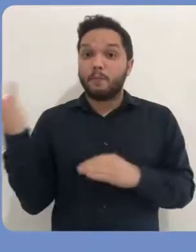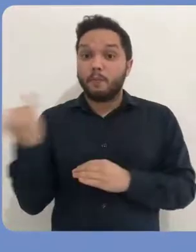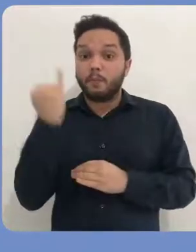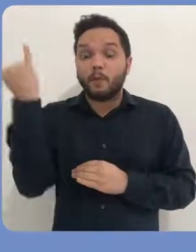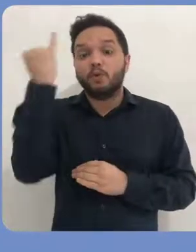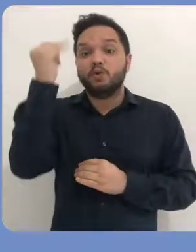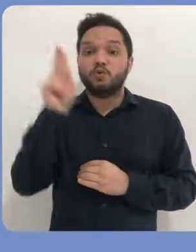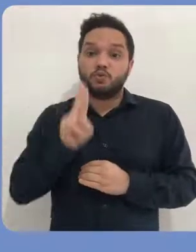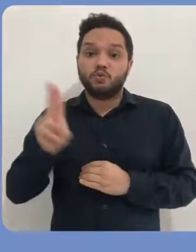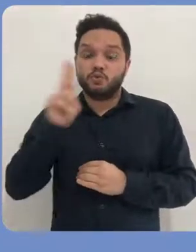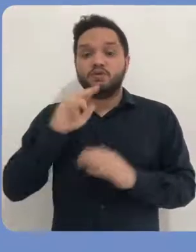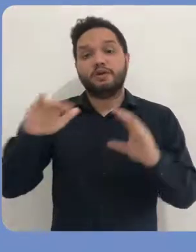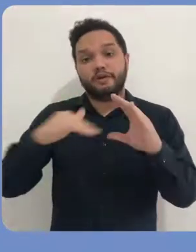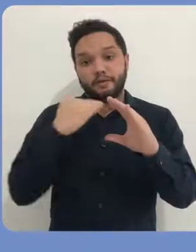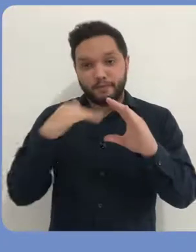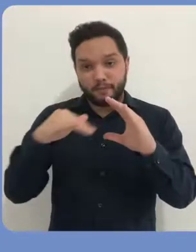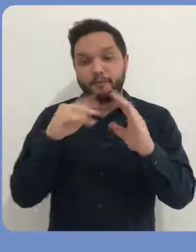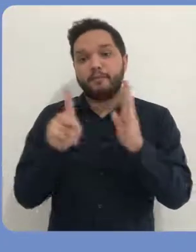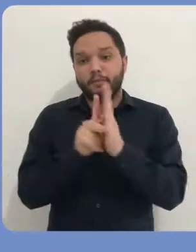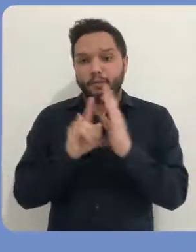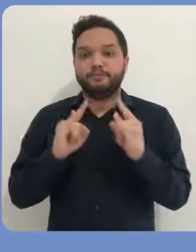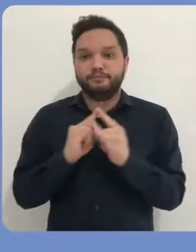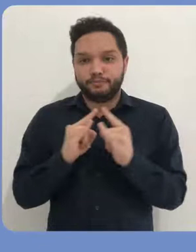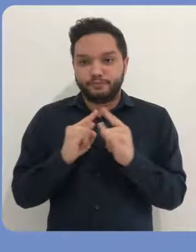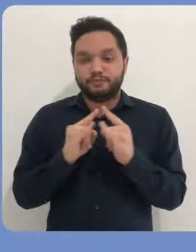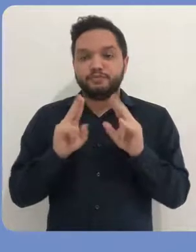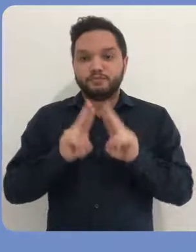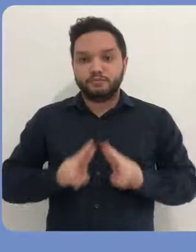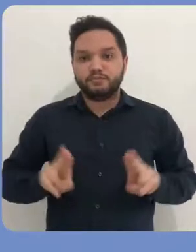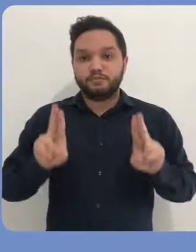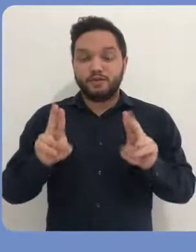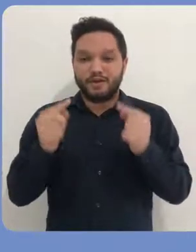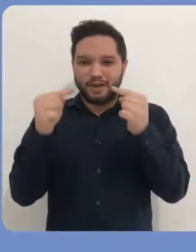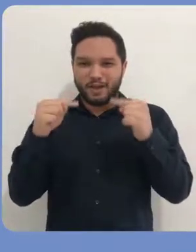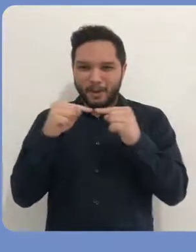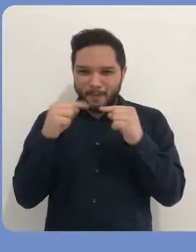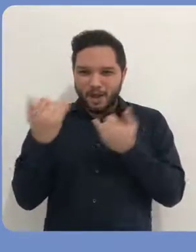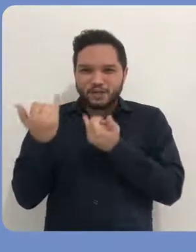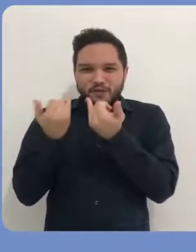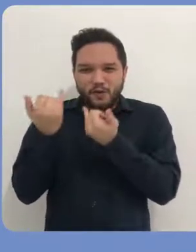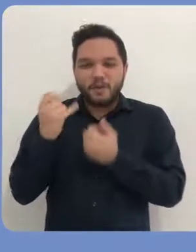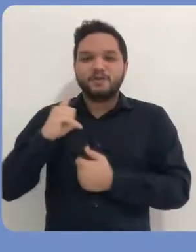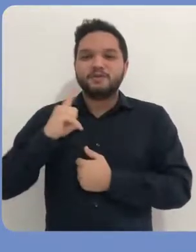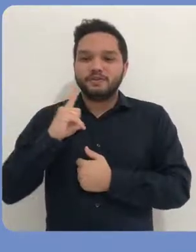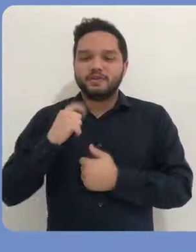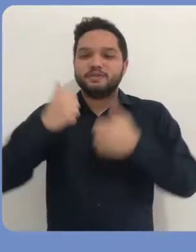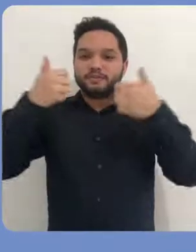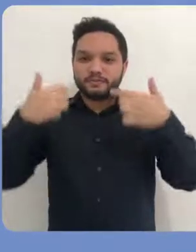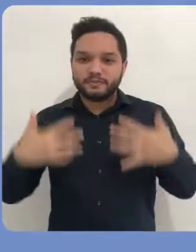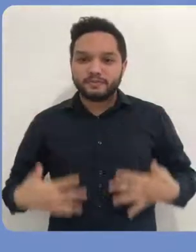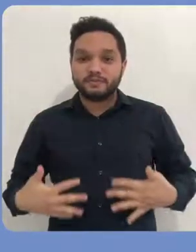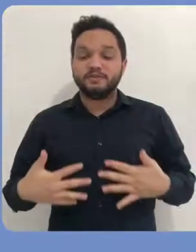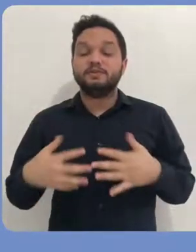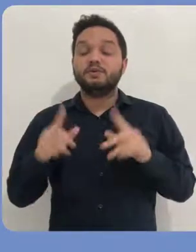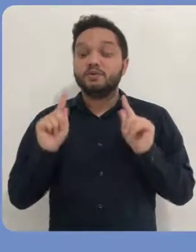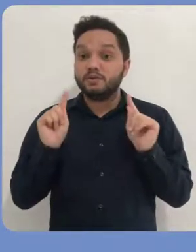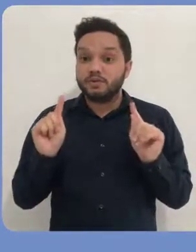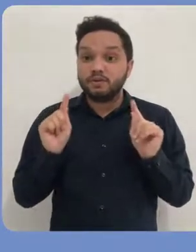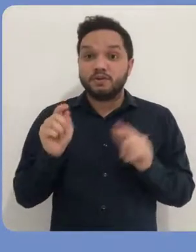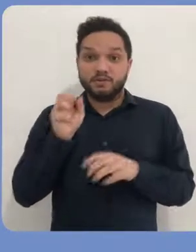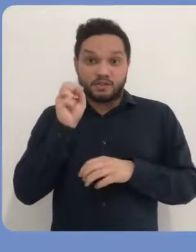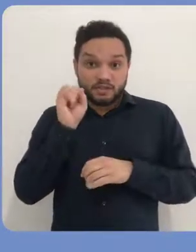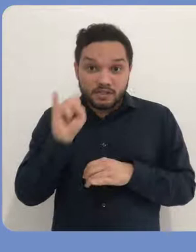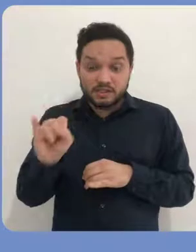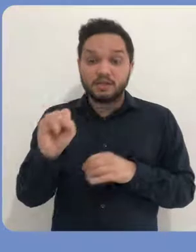importante que vocês utilizem o seu e-mail institucional de acordo com essa informação que aparece aqui adicional, que